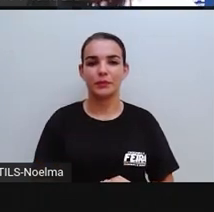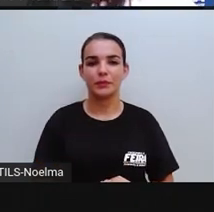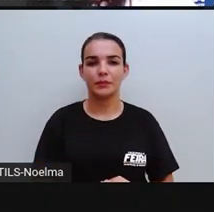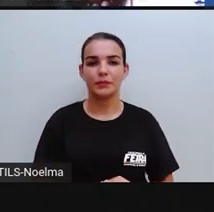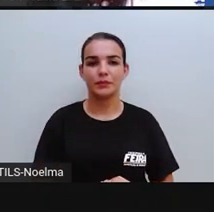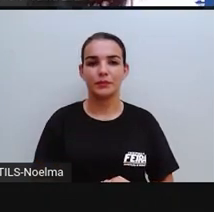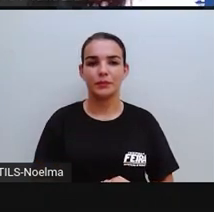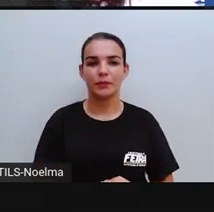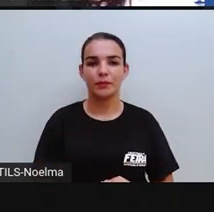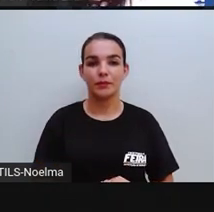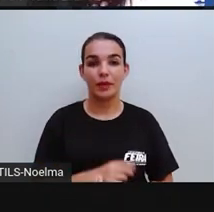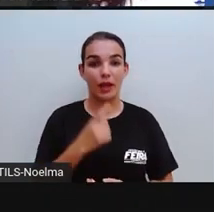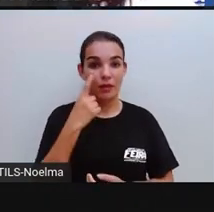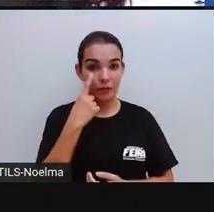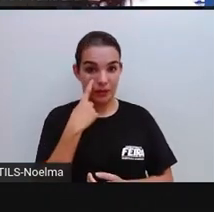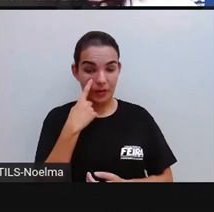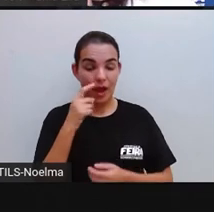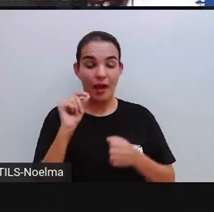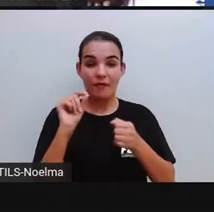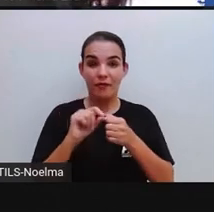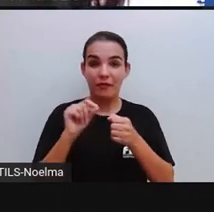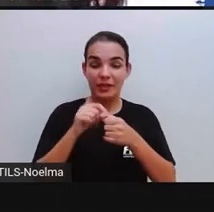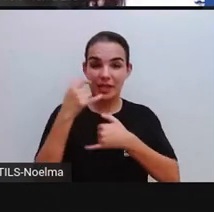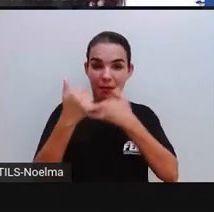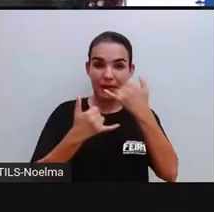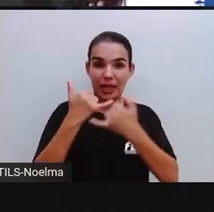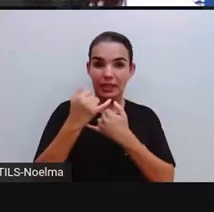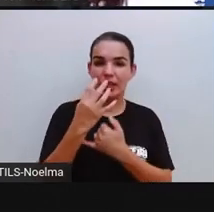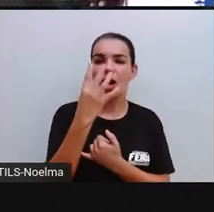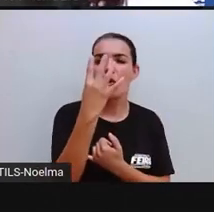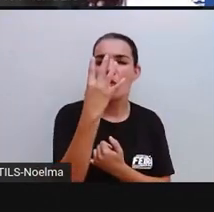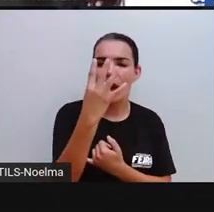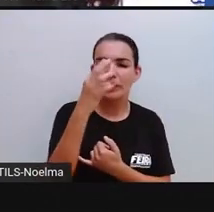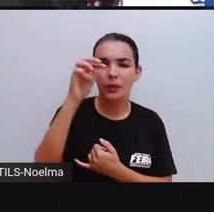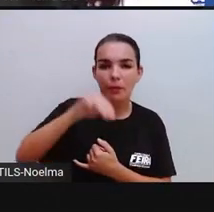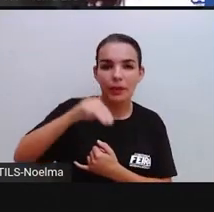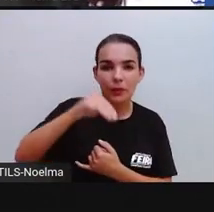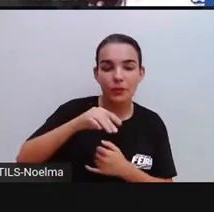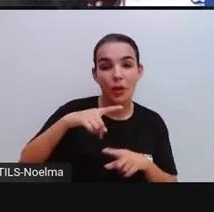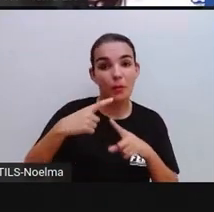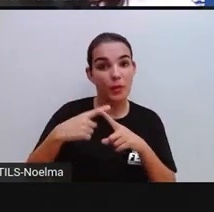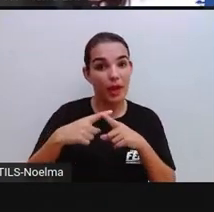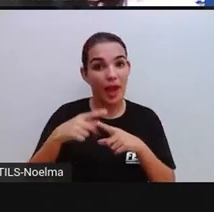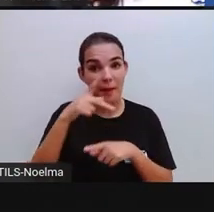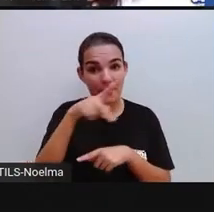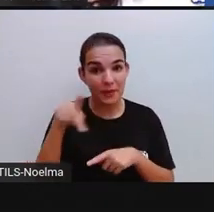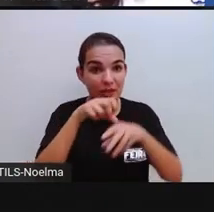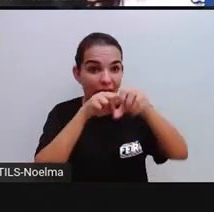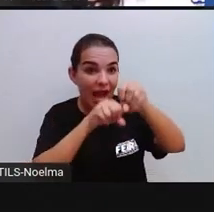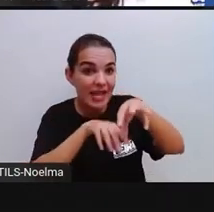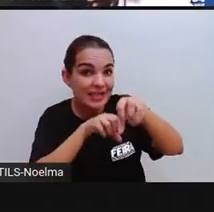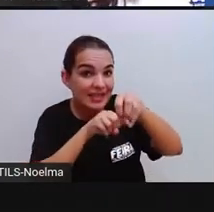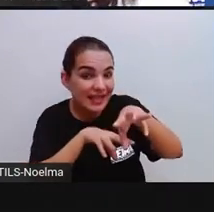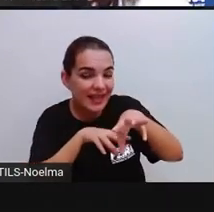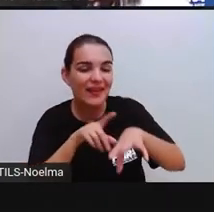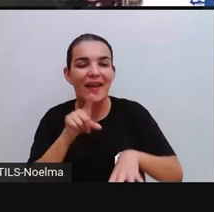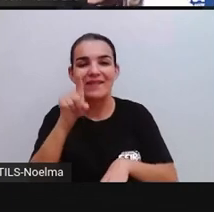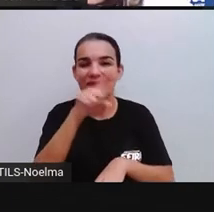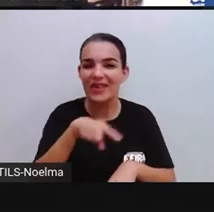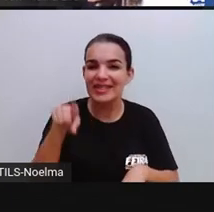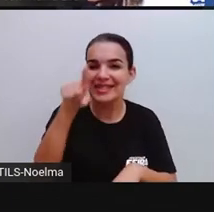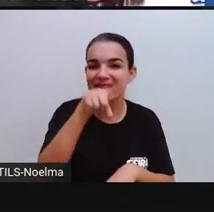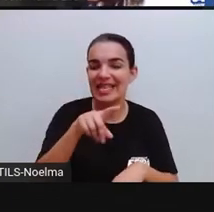A Pró fez aí em quatro minutos, porque a Pró estava ensinando, tá? A vocês, como era que fazia. E aí vocês